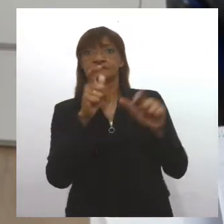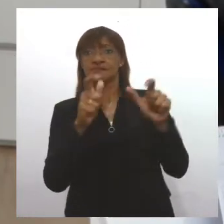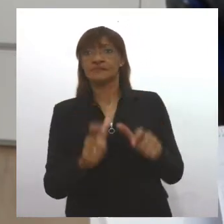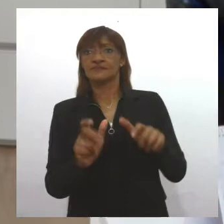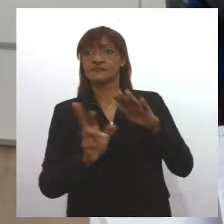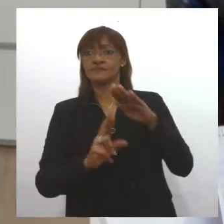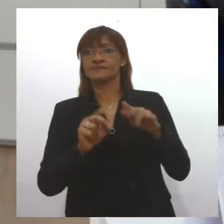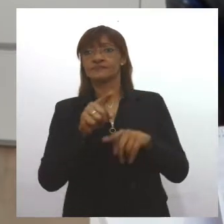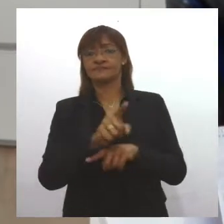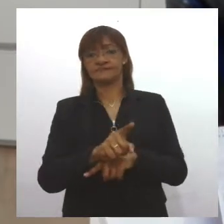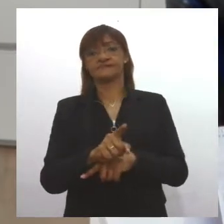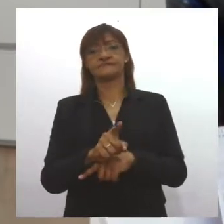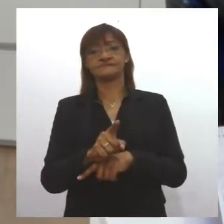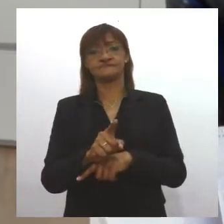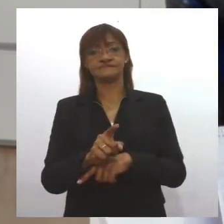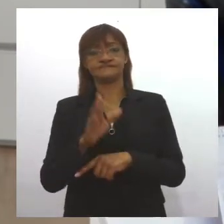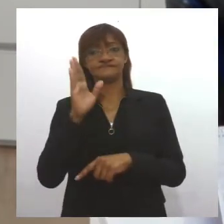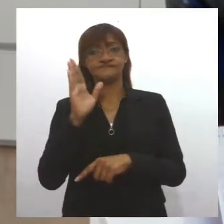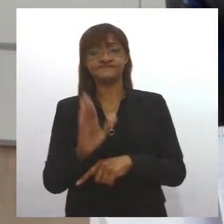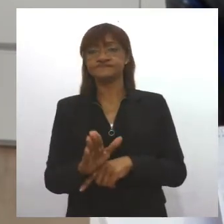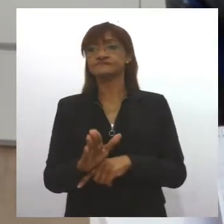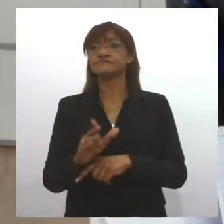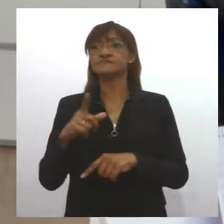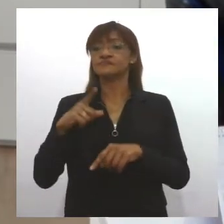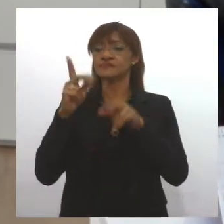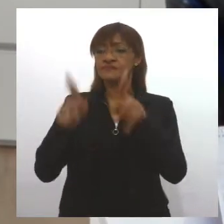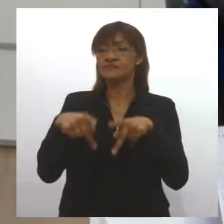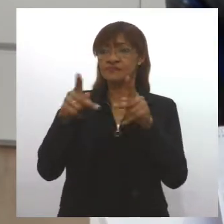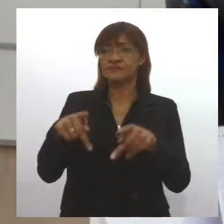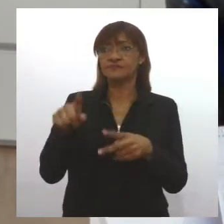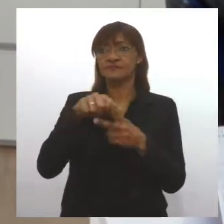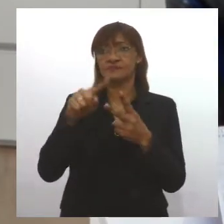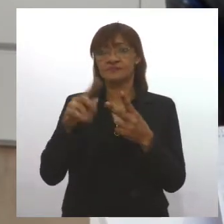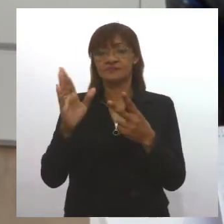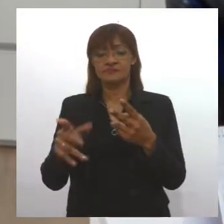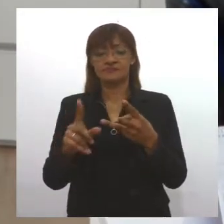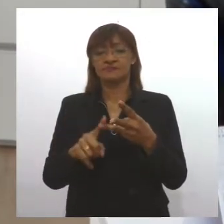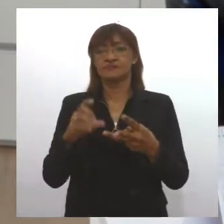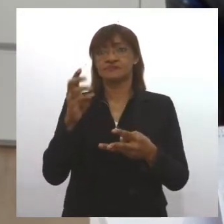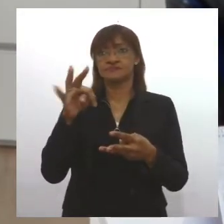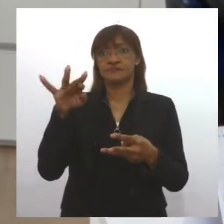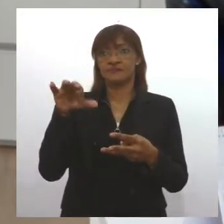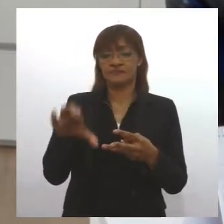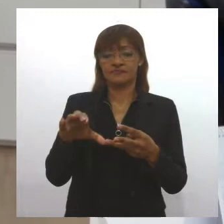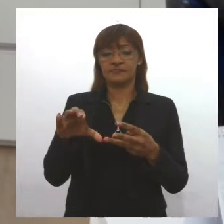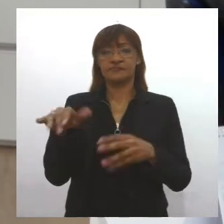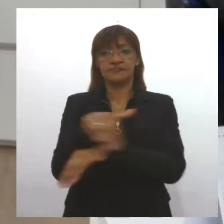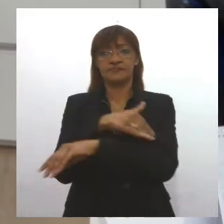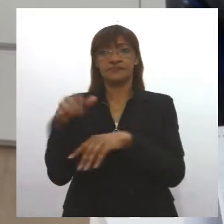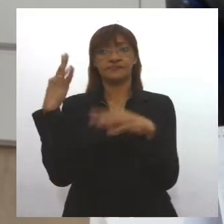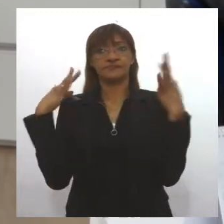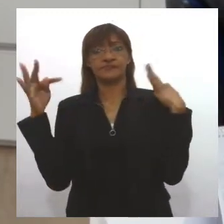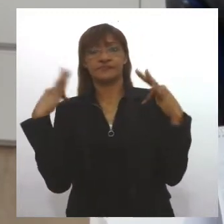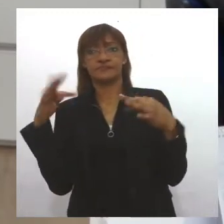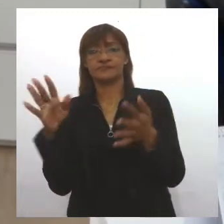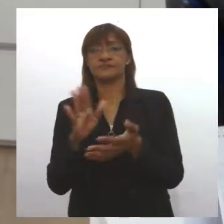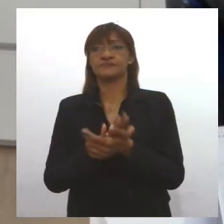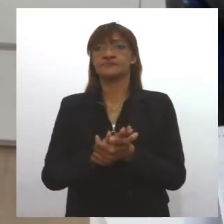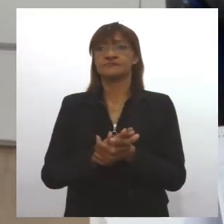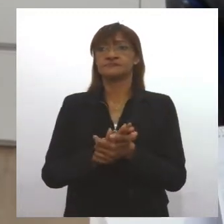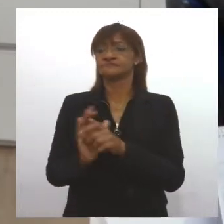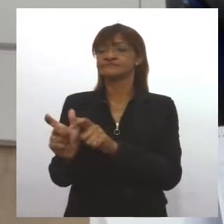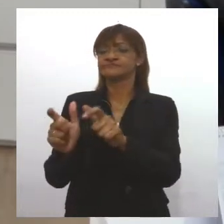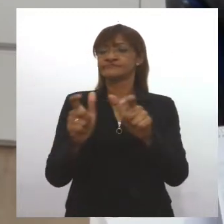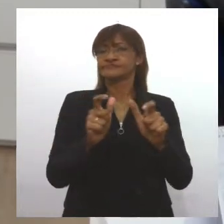Nós temos terminais de autoatendimento no Shopping Park, no Shopping Premium, no SEAC da Rua do Turista, na SESI, na